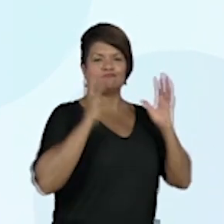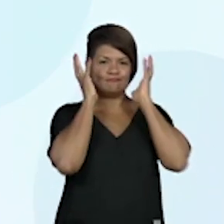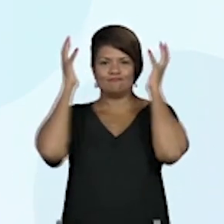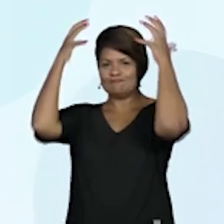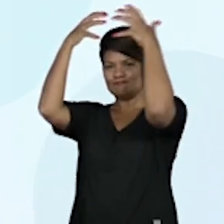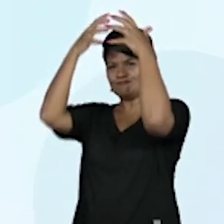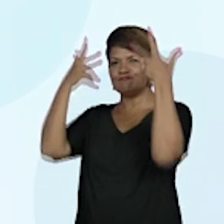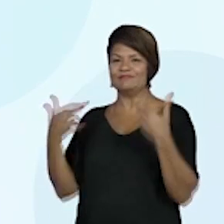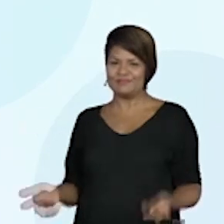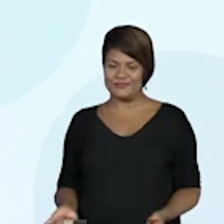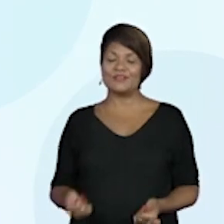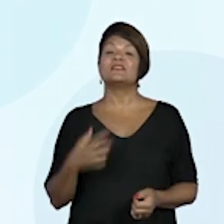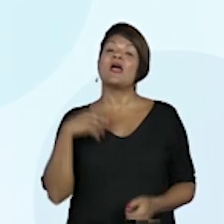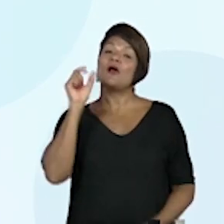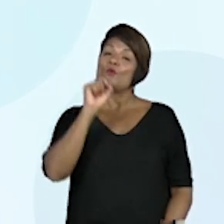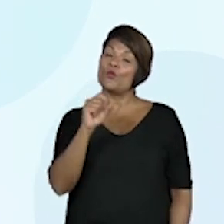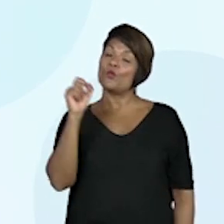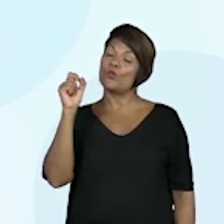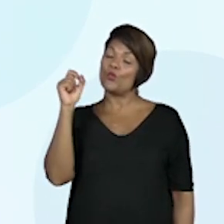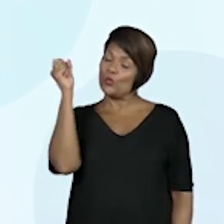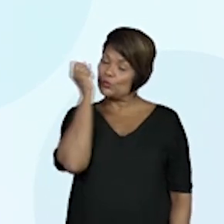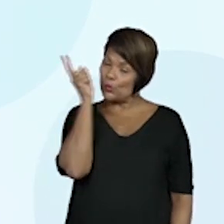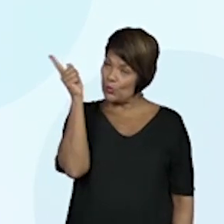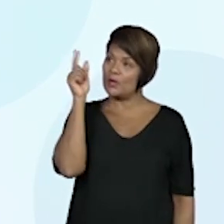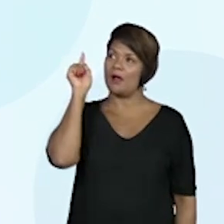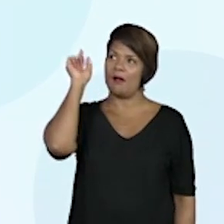a cultura africana trouxe para nós.